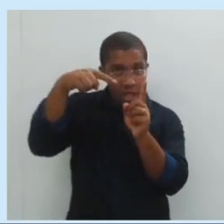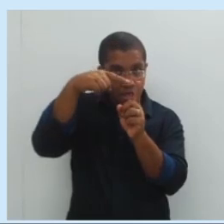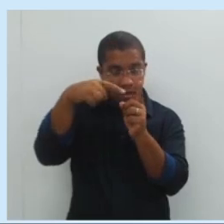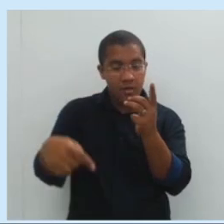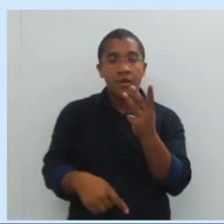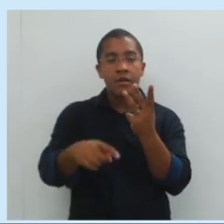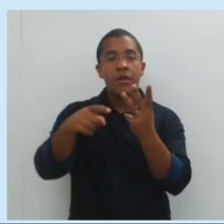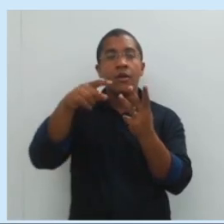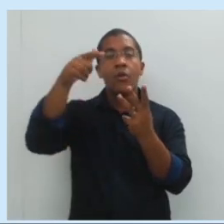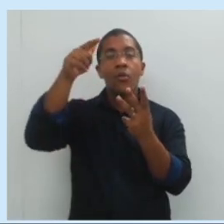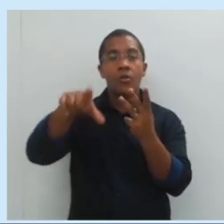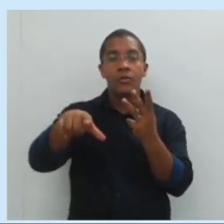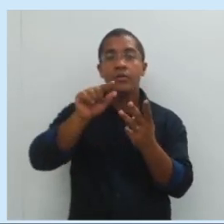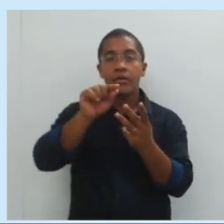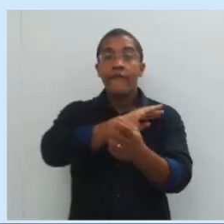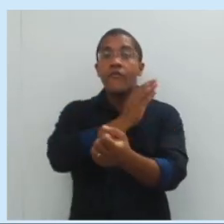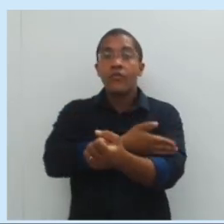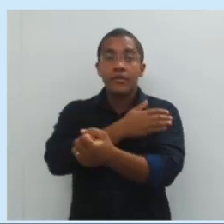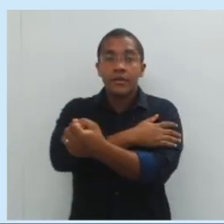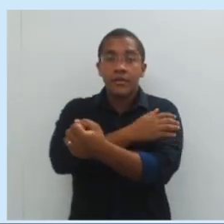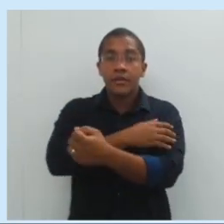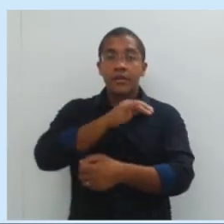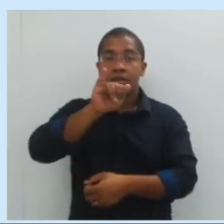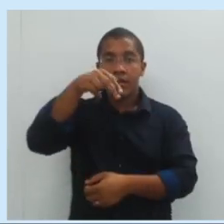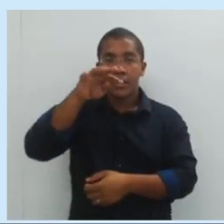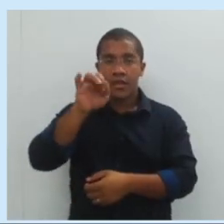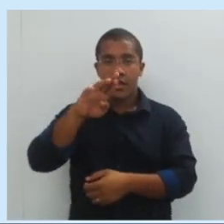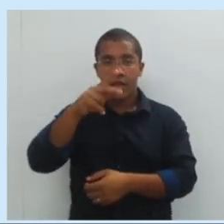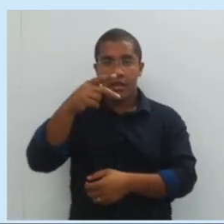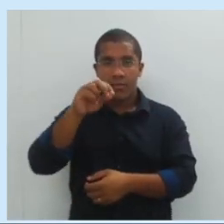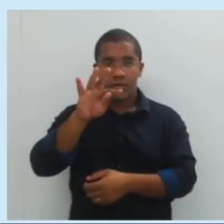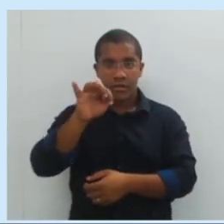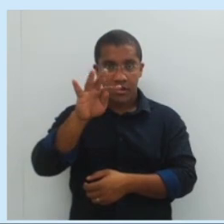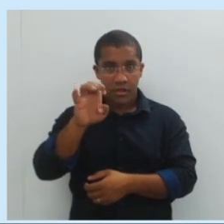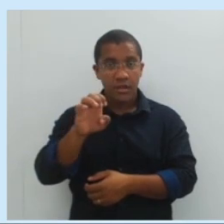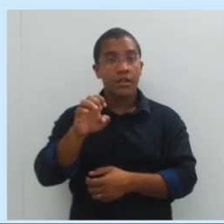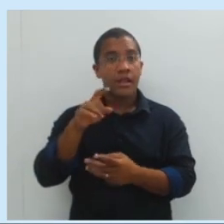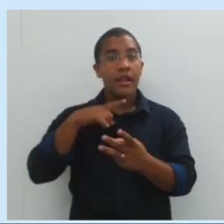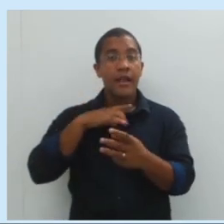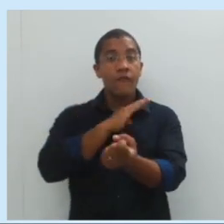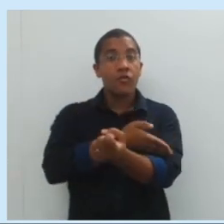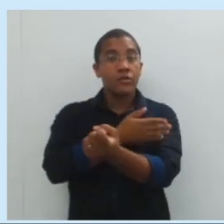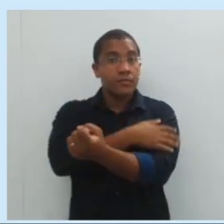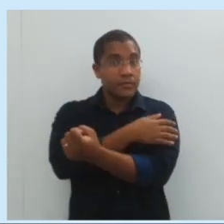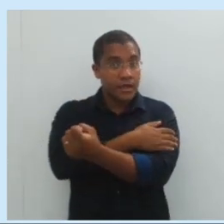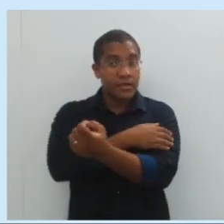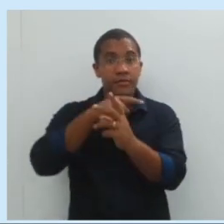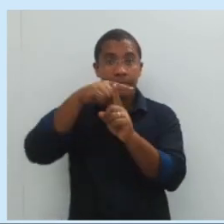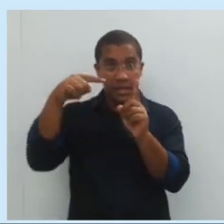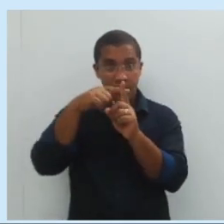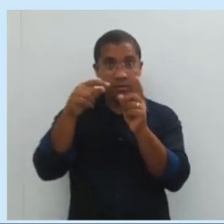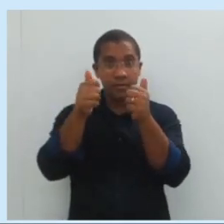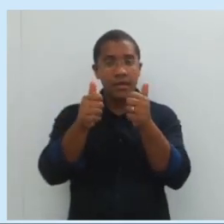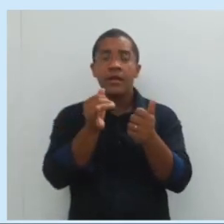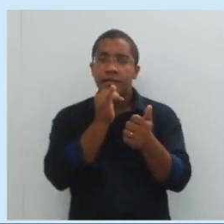quando o ponto da força potente for no meio. Ok? Isto foram